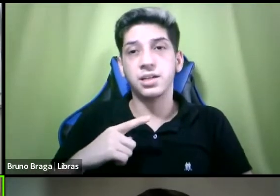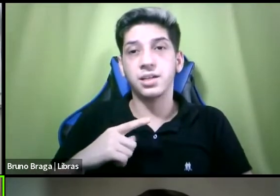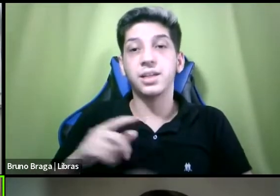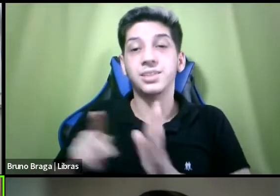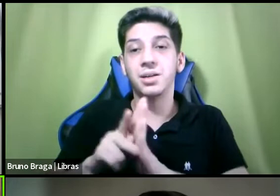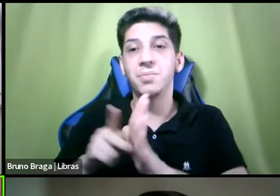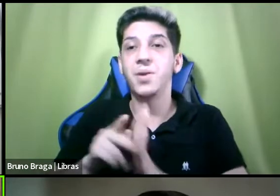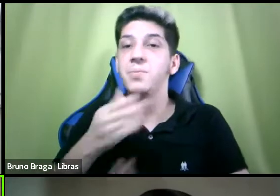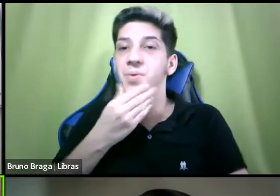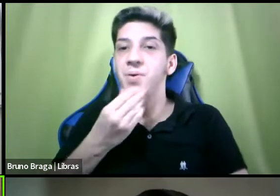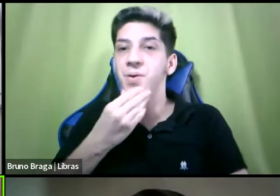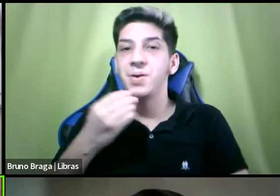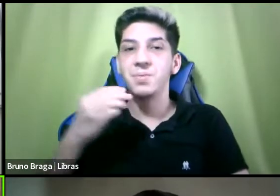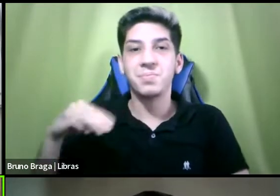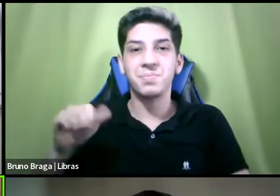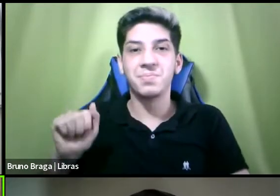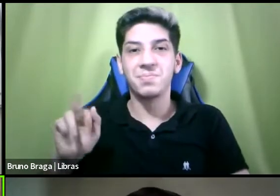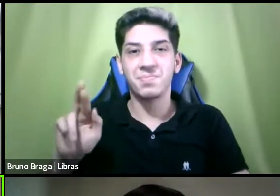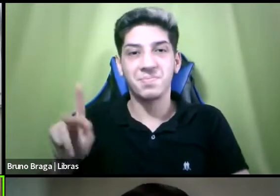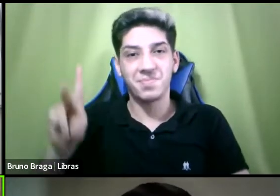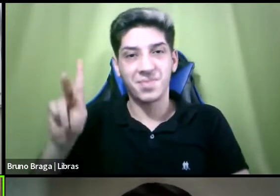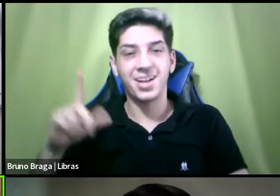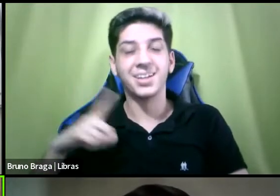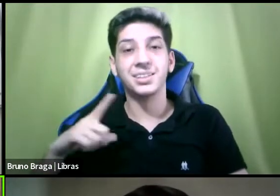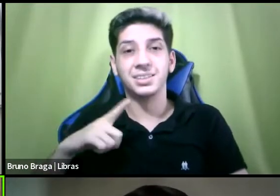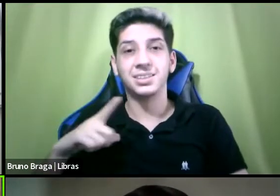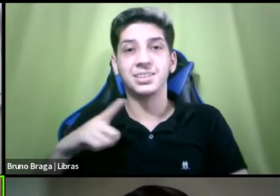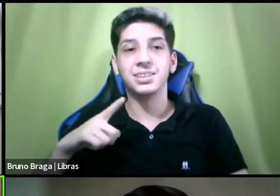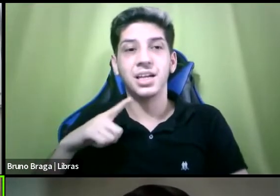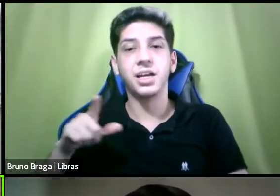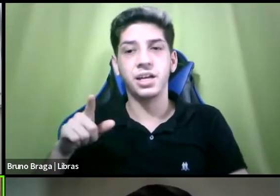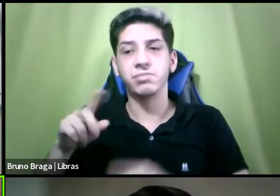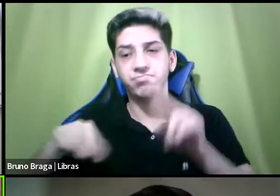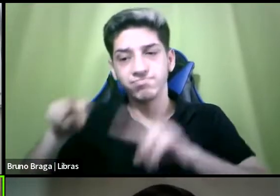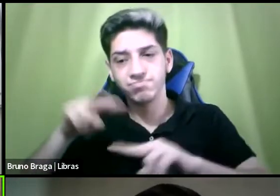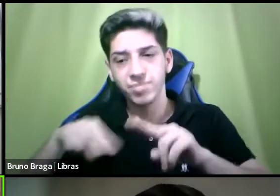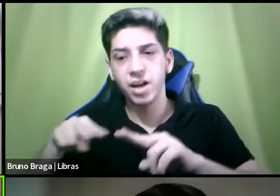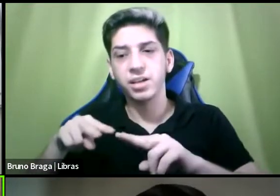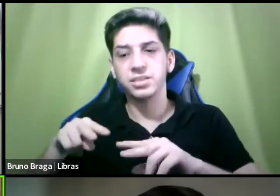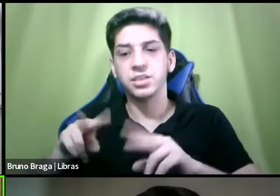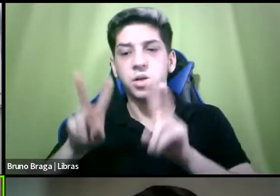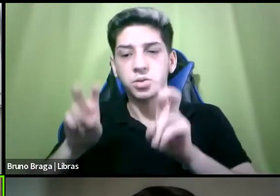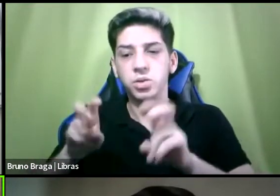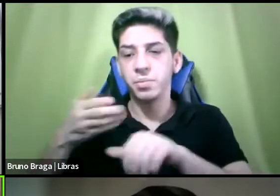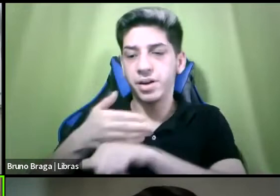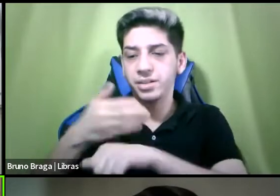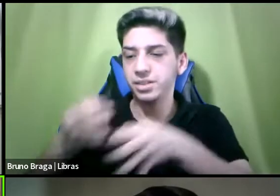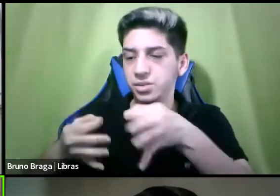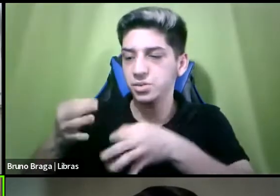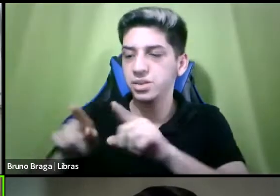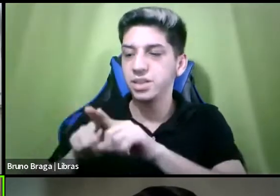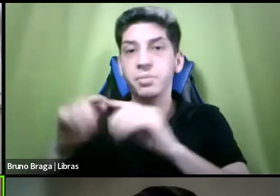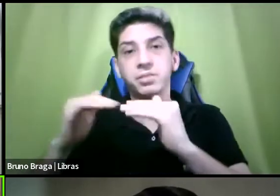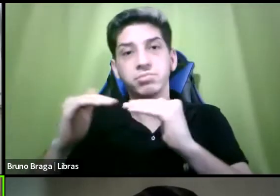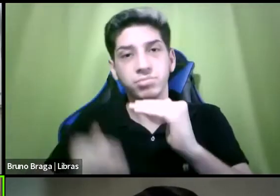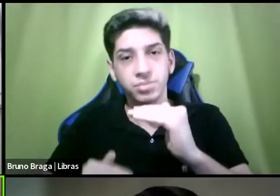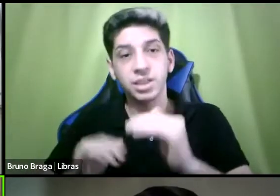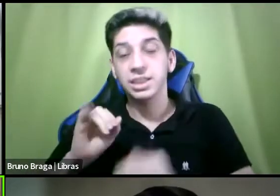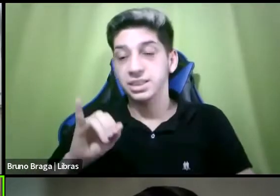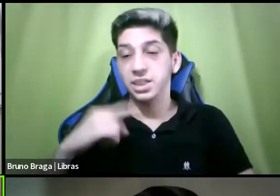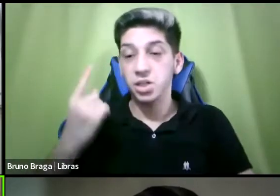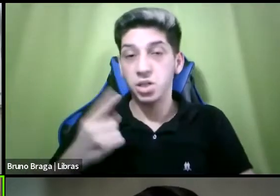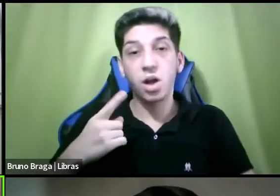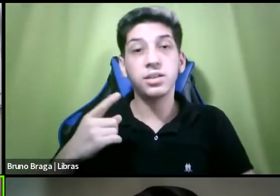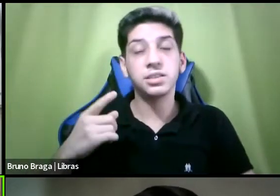Galanter né que faz uma análise muito forte do acesso à justiça e a desigualdade quanto mais nós deixarmos para